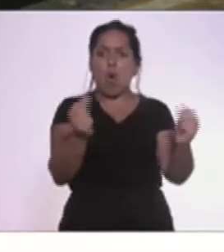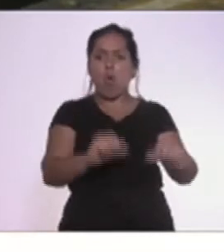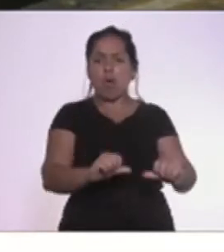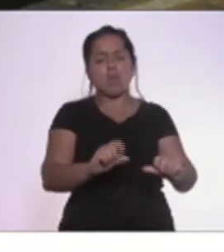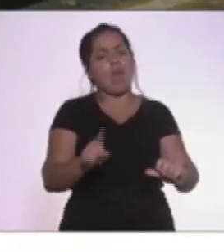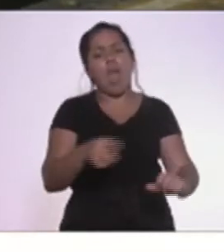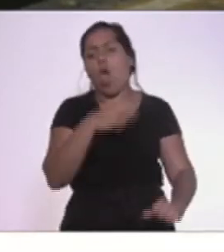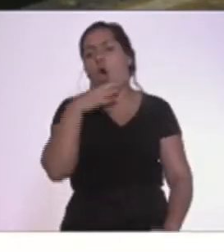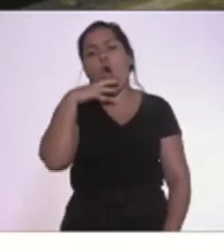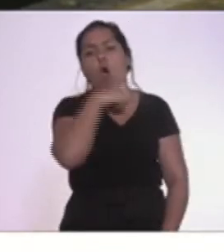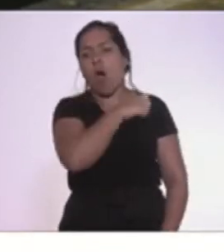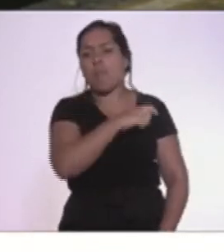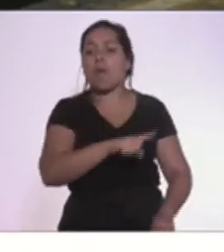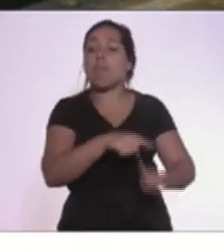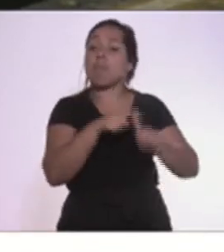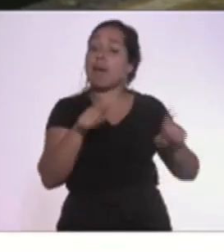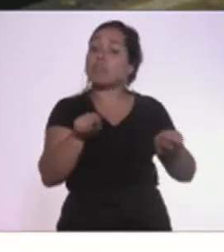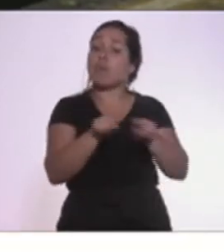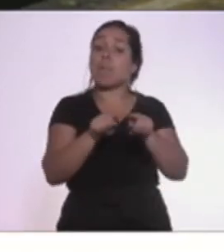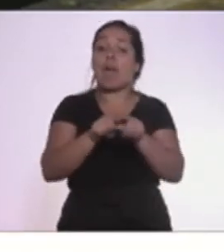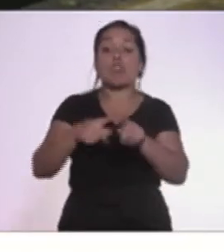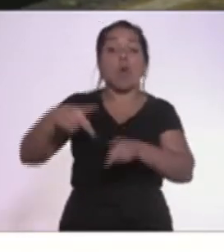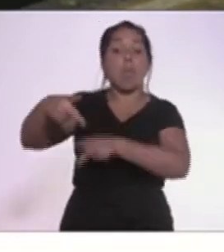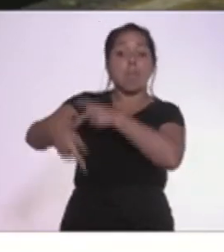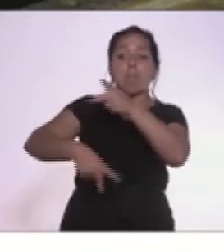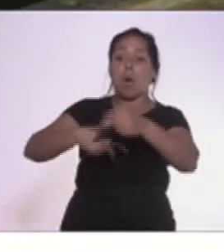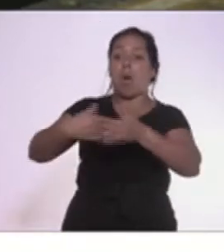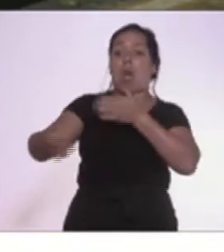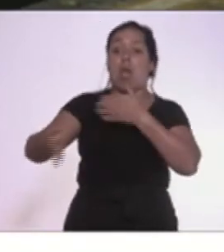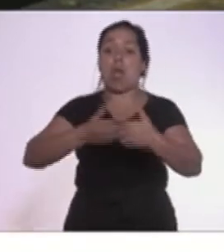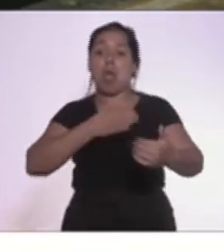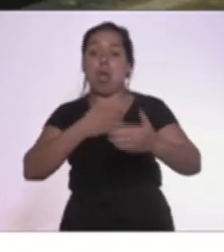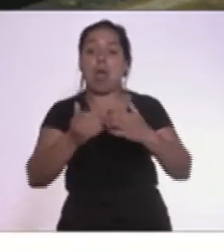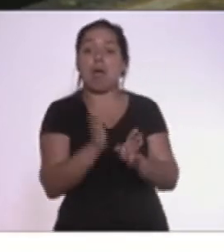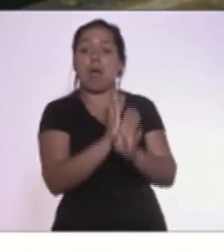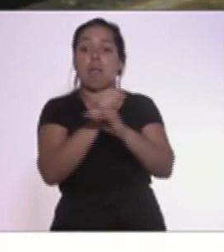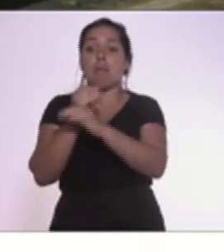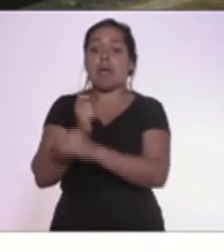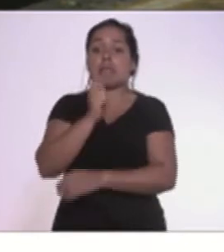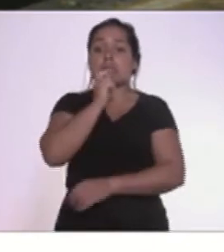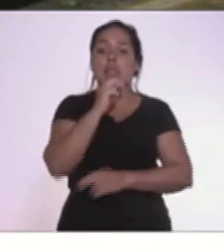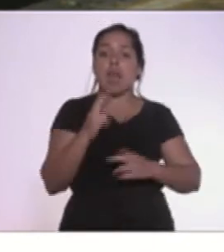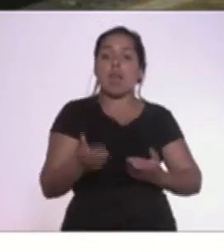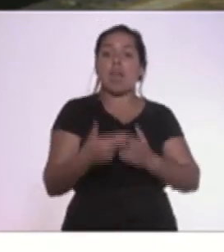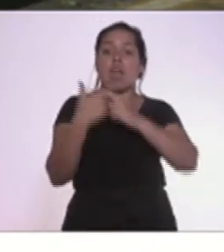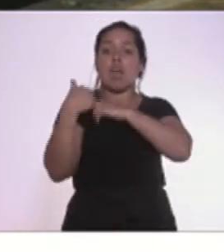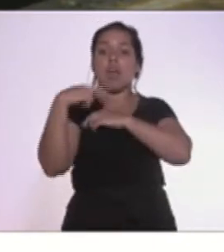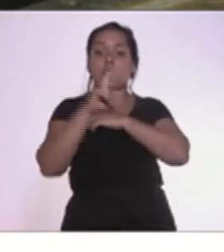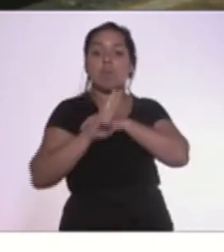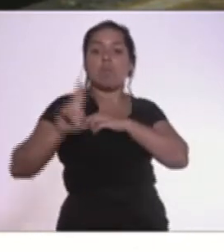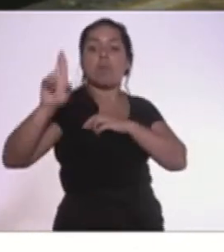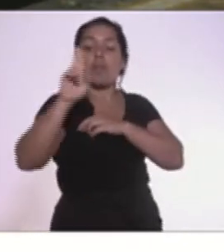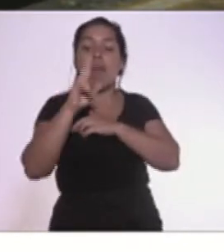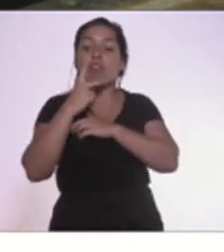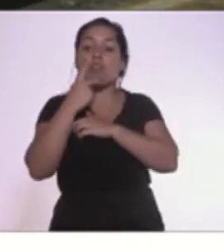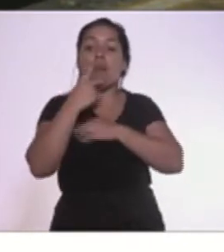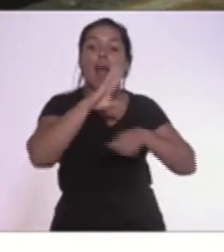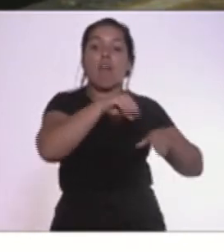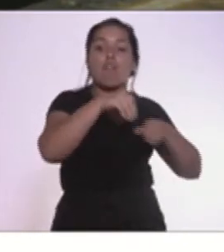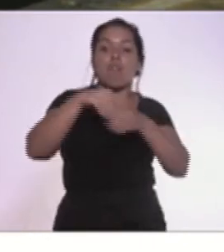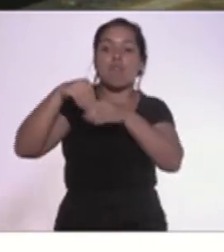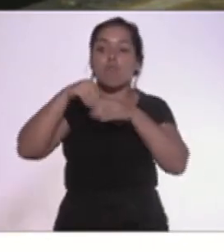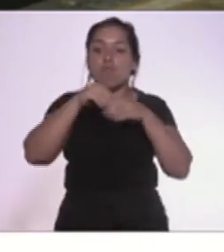mas a gente tem que falar também do populismo, da irresponsabilidade, da promessa eleitoreira de aumento de salário, aumento de